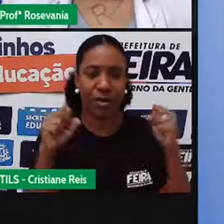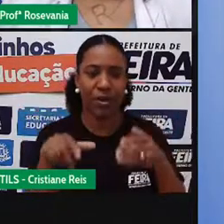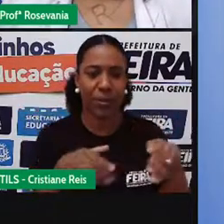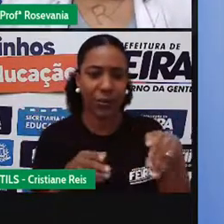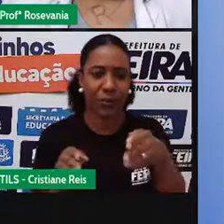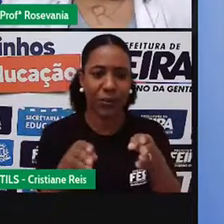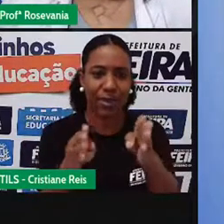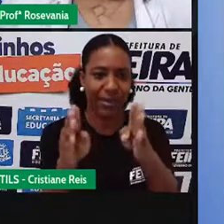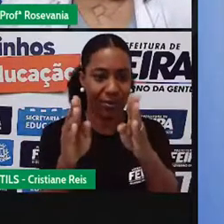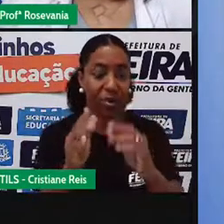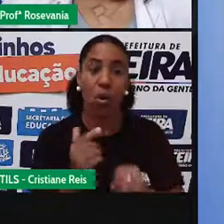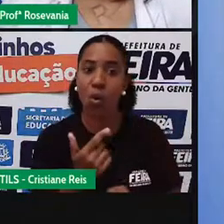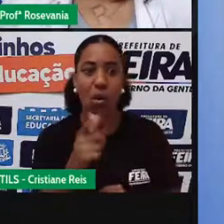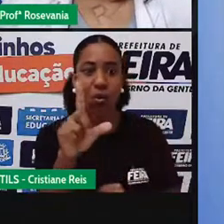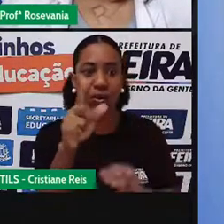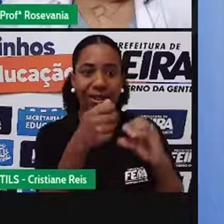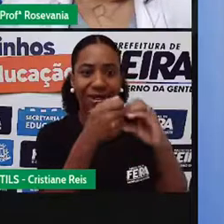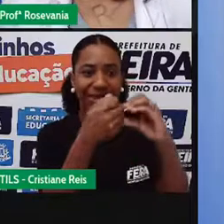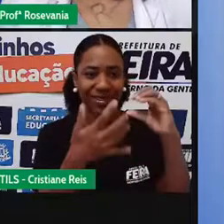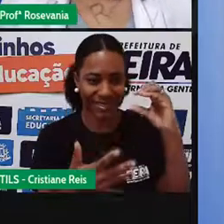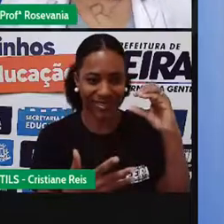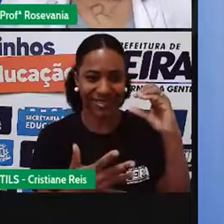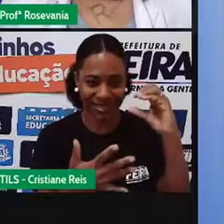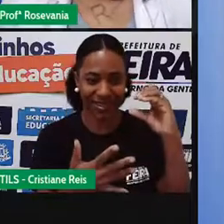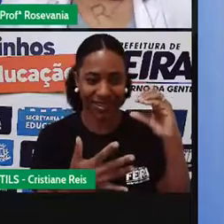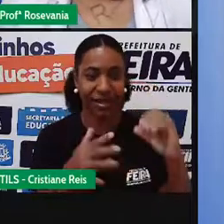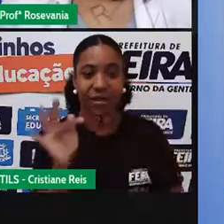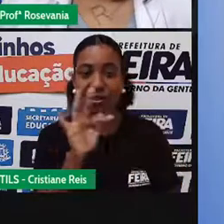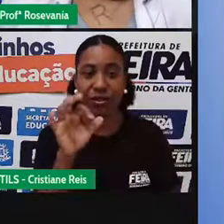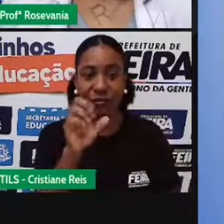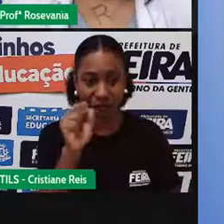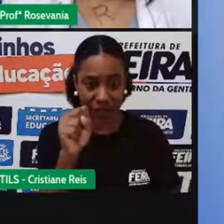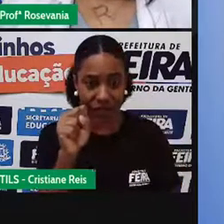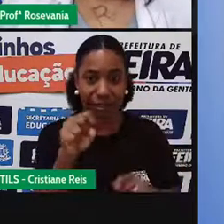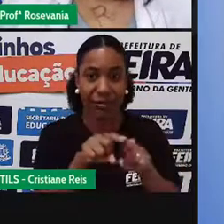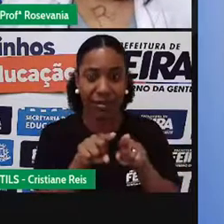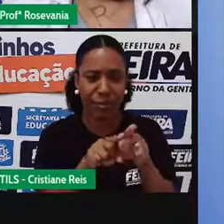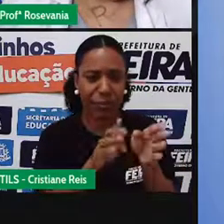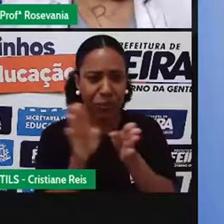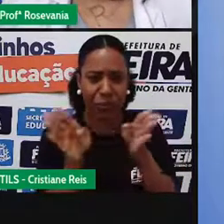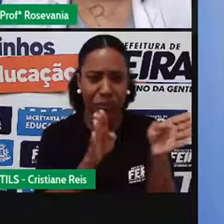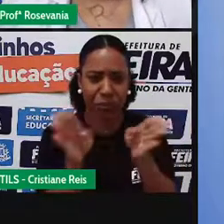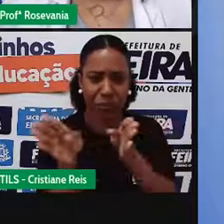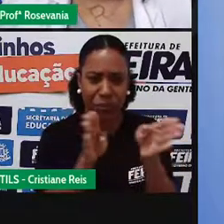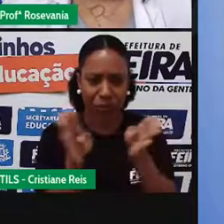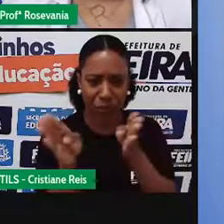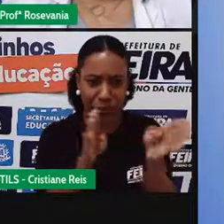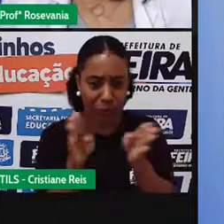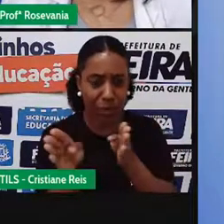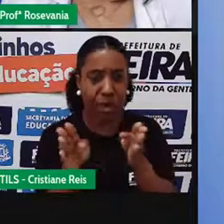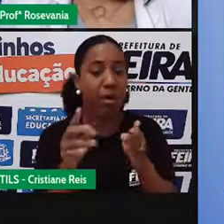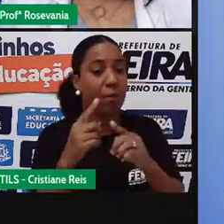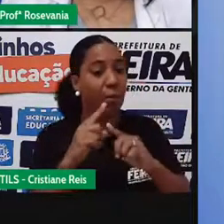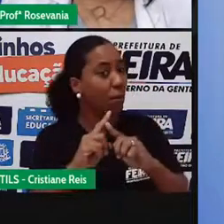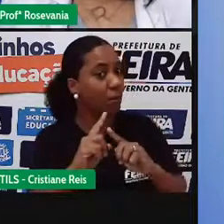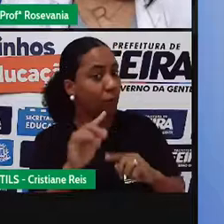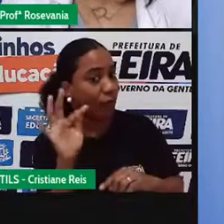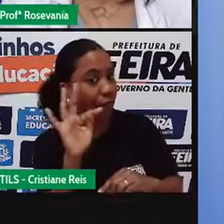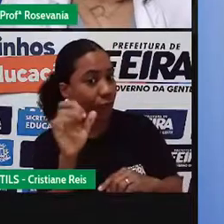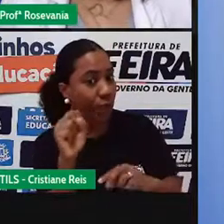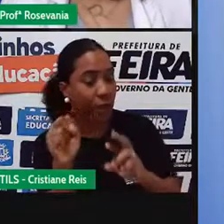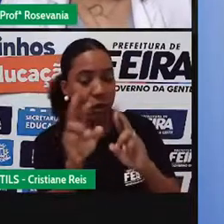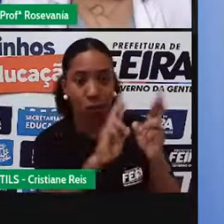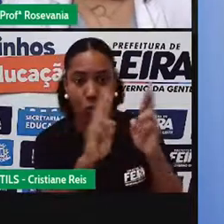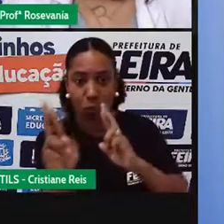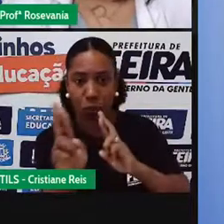característica principal quando a gente fala de Feira de Santana, são esses entroncamentos. Nós estamos no entroncamento rodoviário, né, nós temos várias